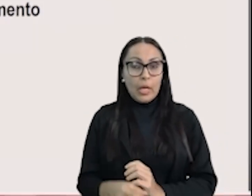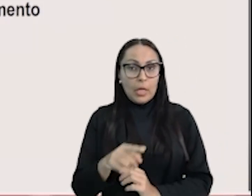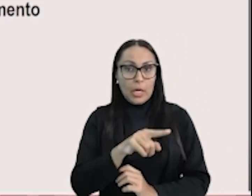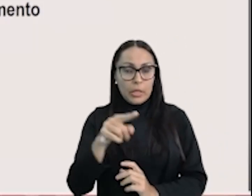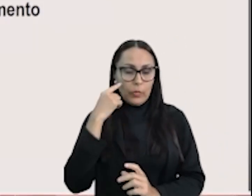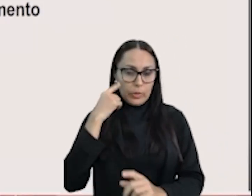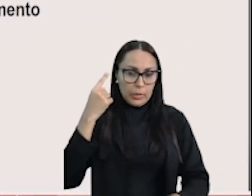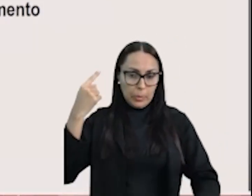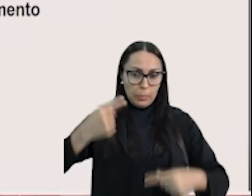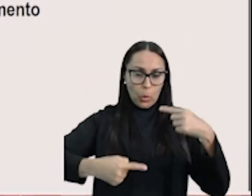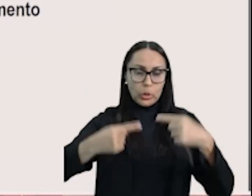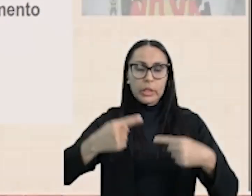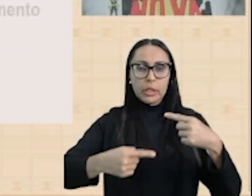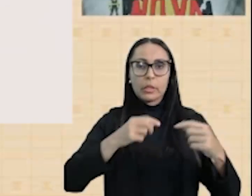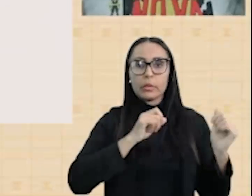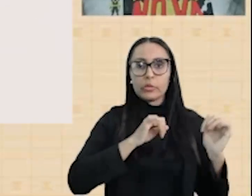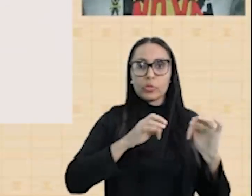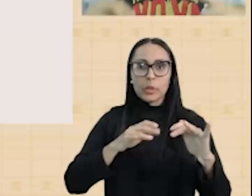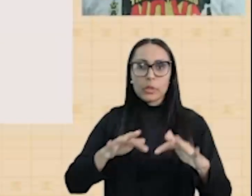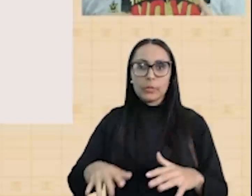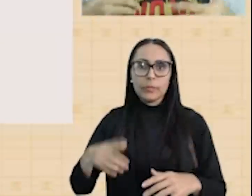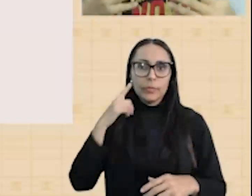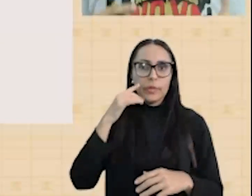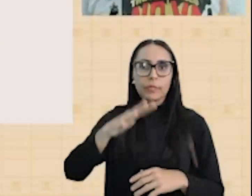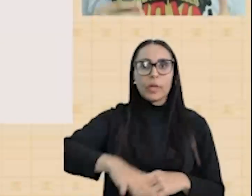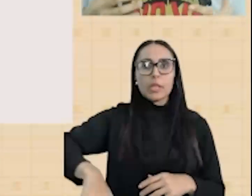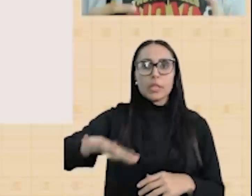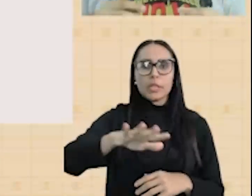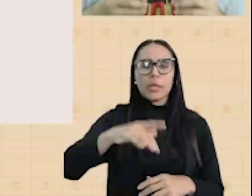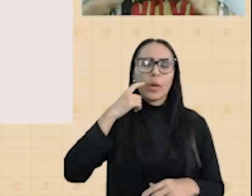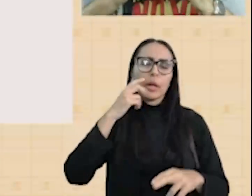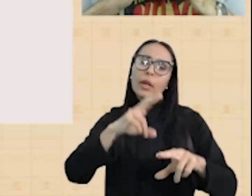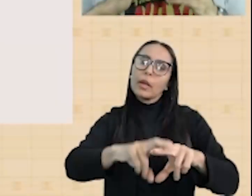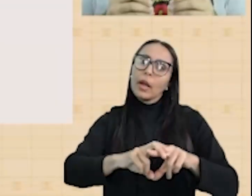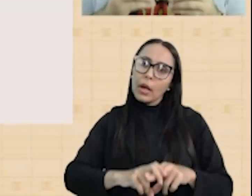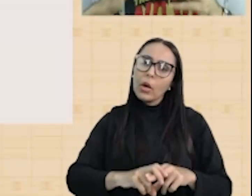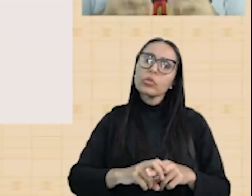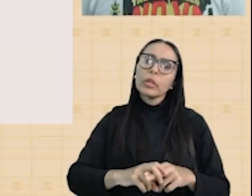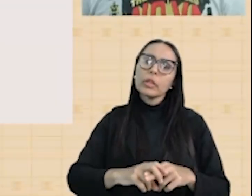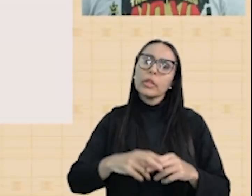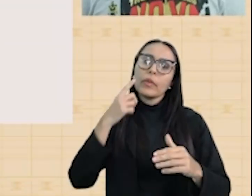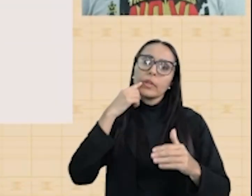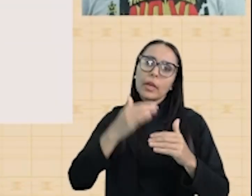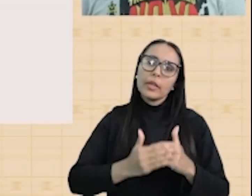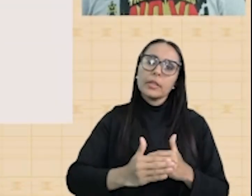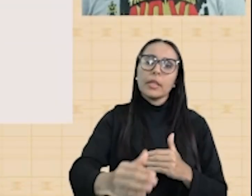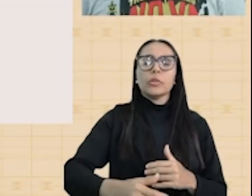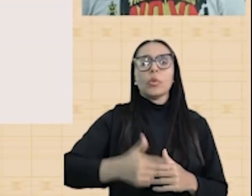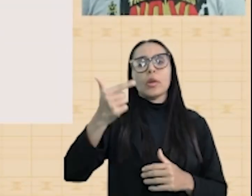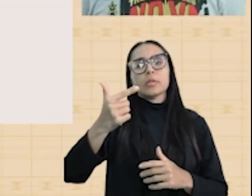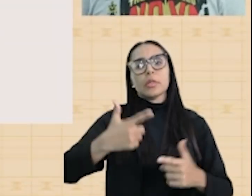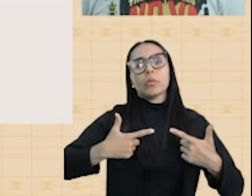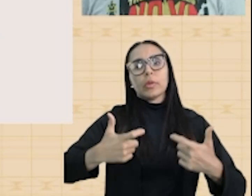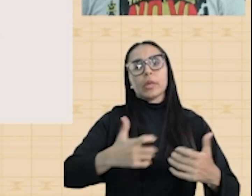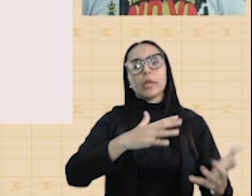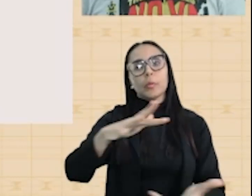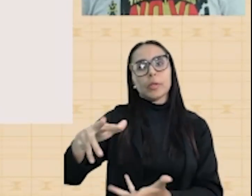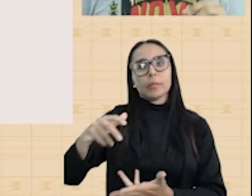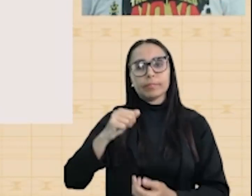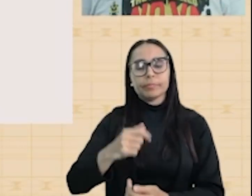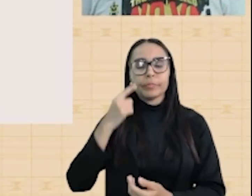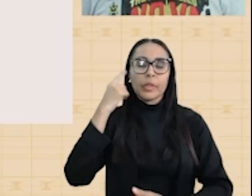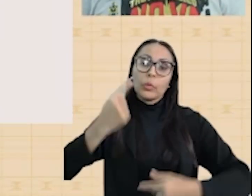essa política de expansão vai ser um dos motivos que vai dar início à Segunda Guerra Mundial.